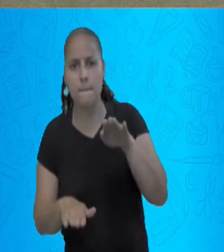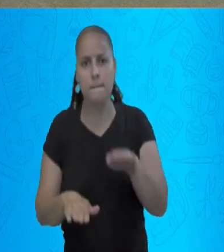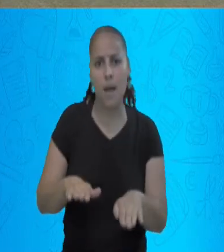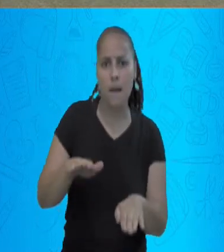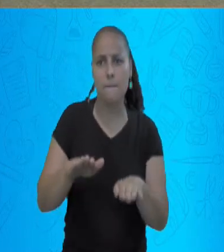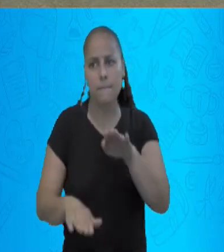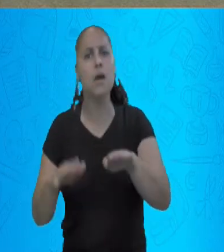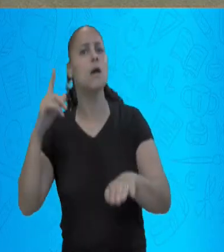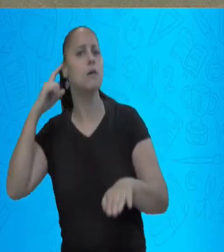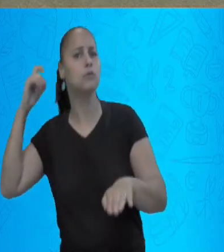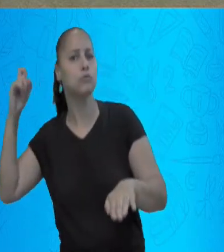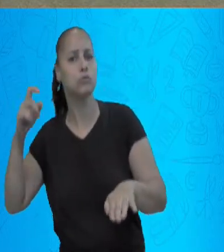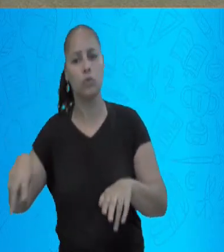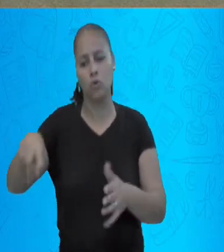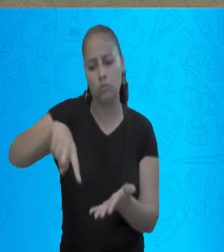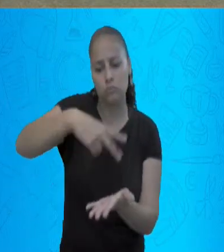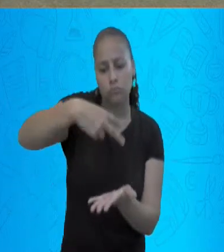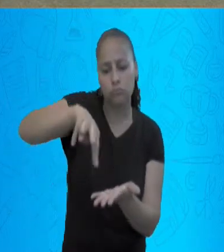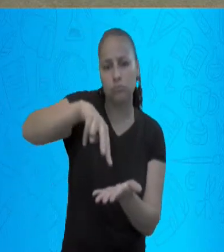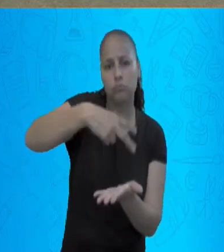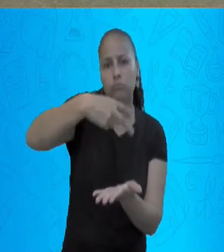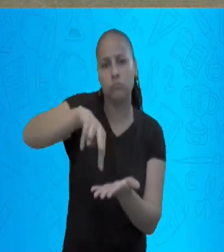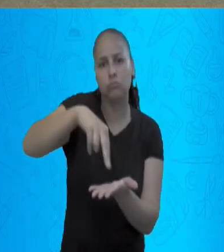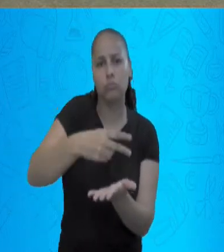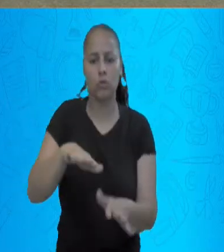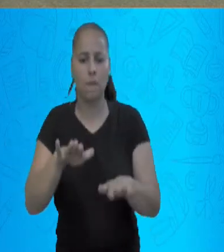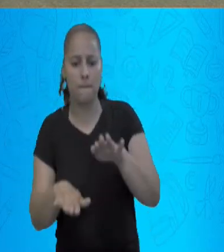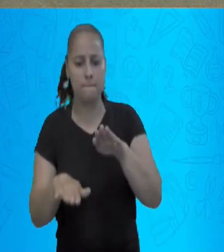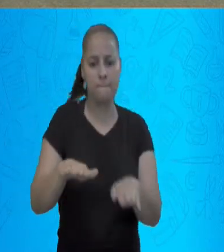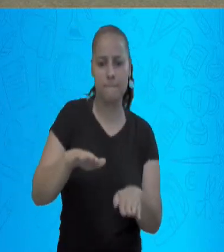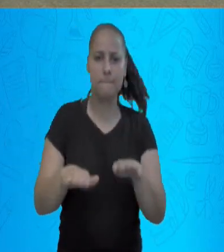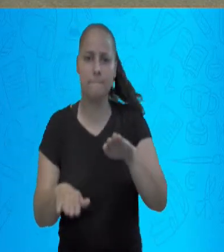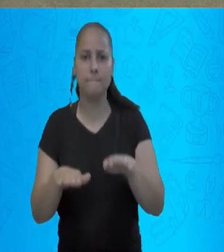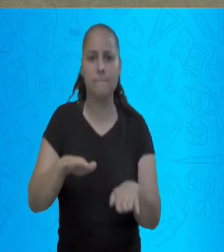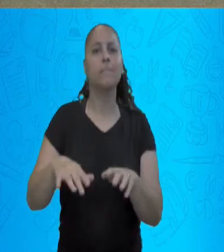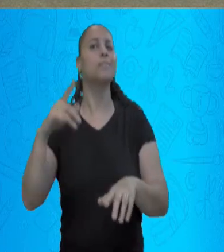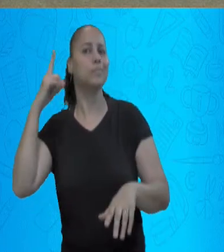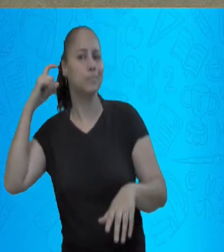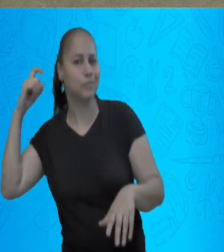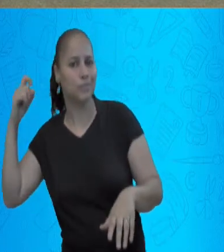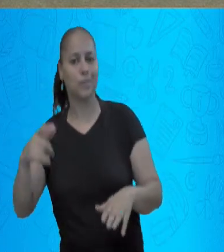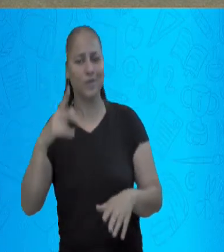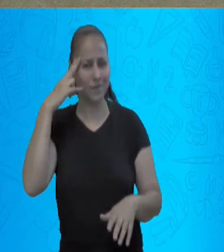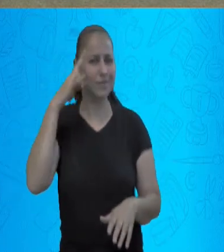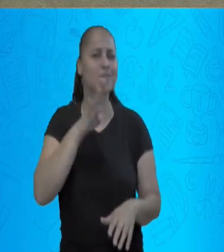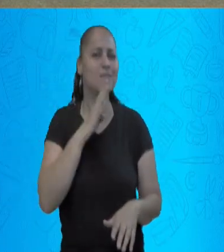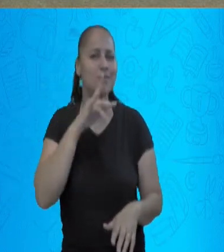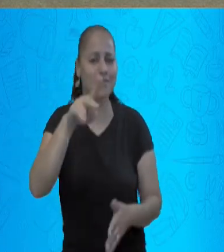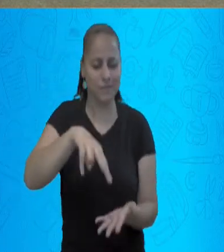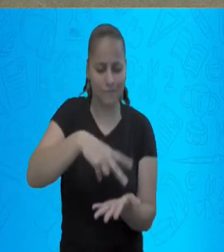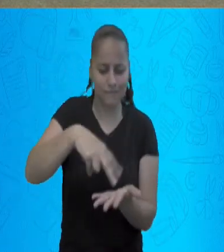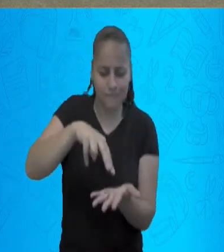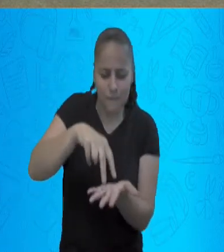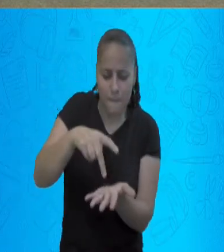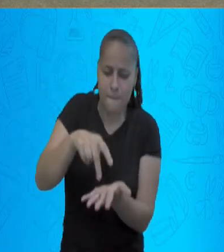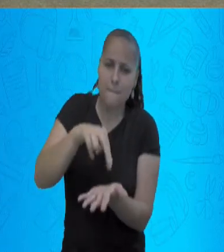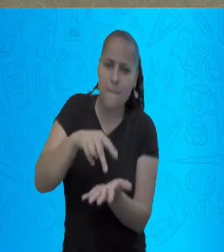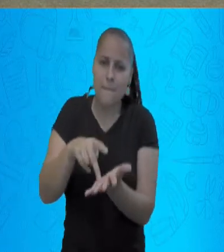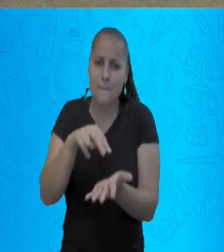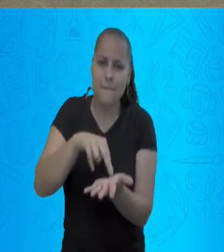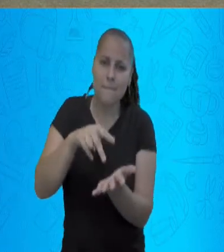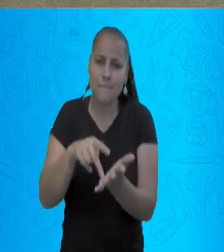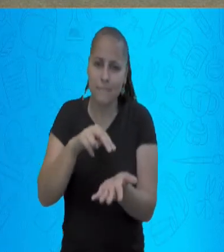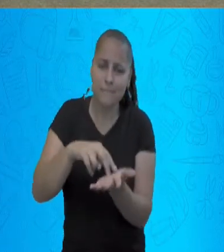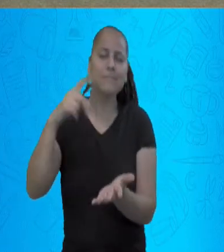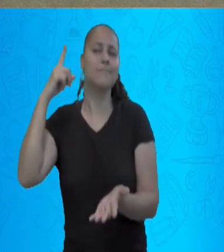Existem danças que o pé é fundamental, como o sapateado. Que a beleza da dança está toda